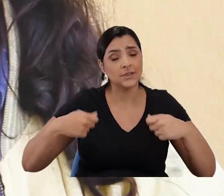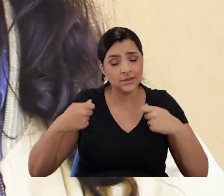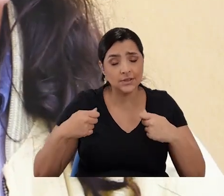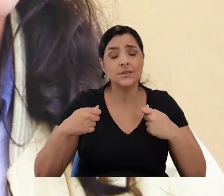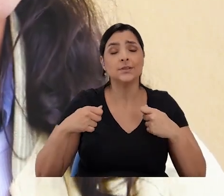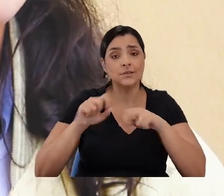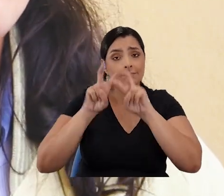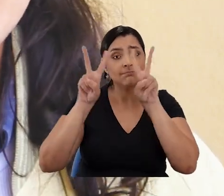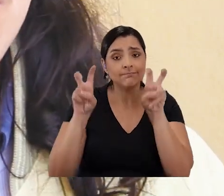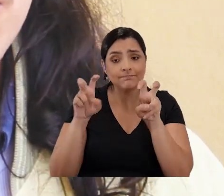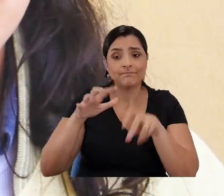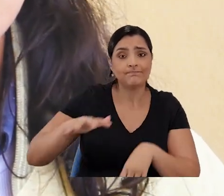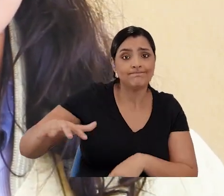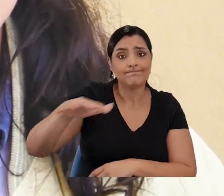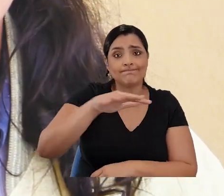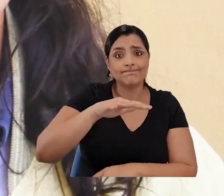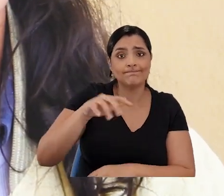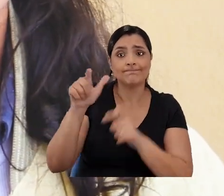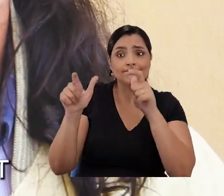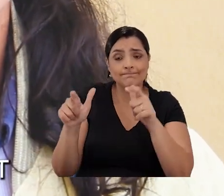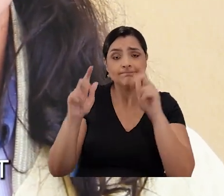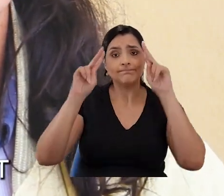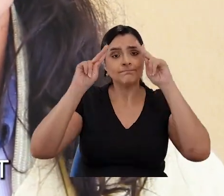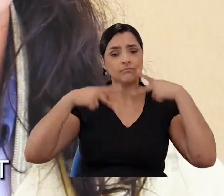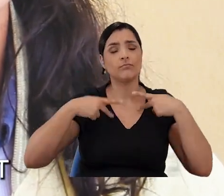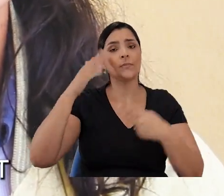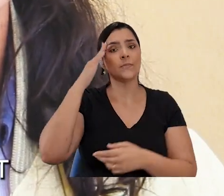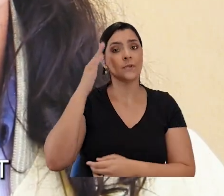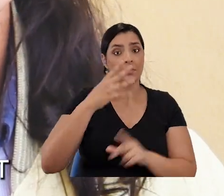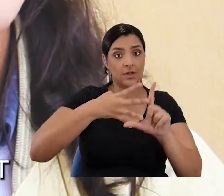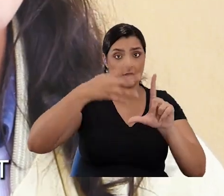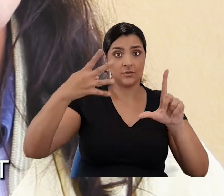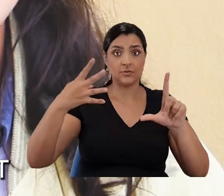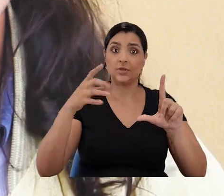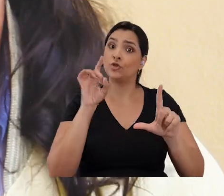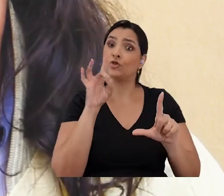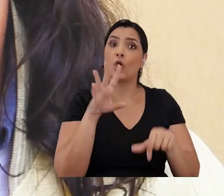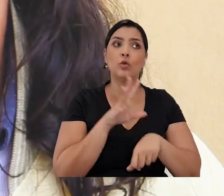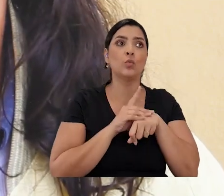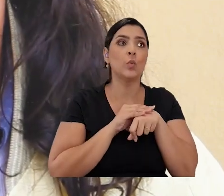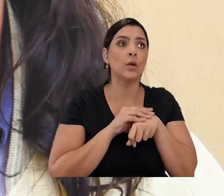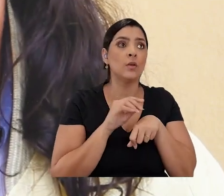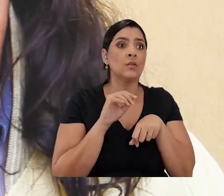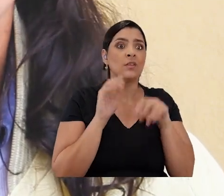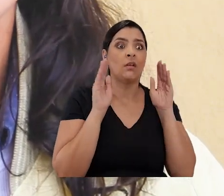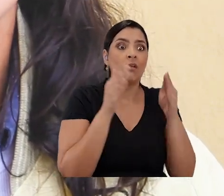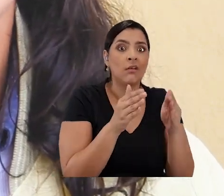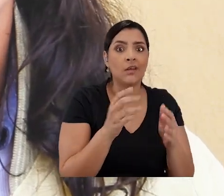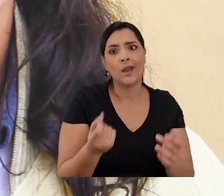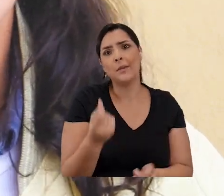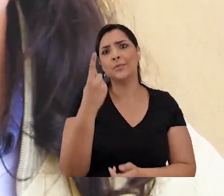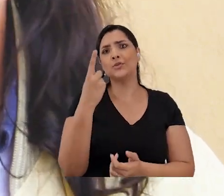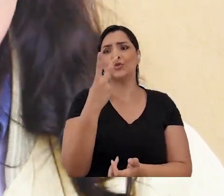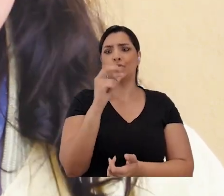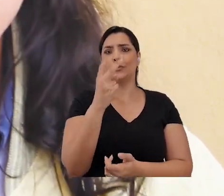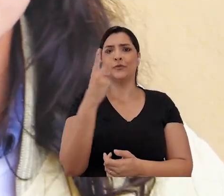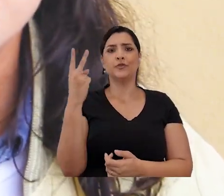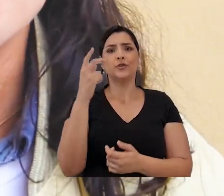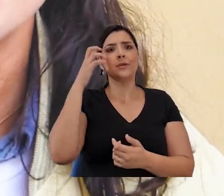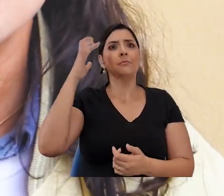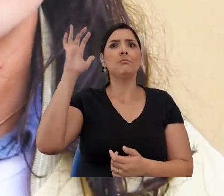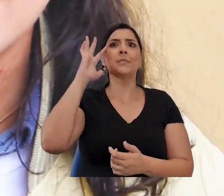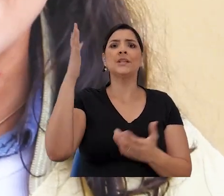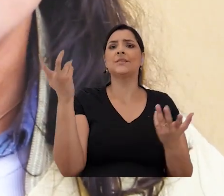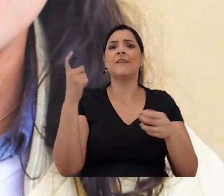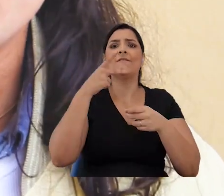aí trabalhar algumas coisas, sobretudo no campo aí também de reconhecer que ser LGBT não é uma questão de doença, não é uma questão... Acho um absurdo em